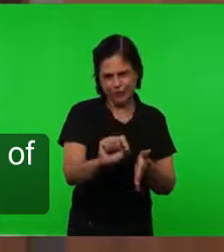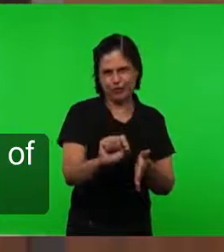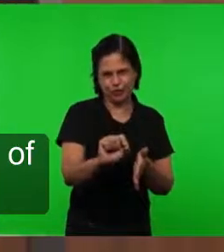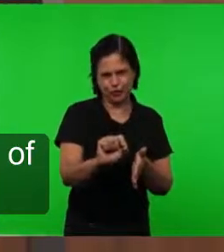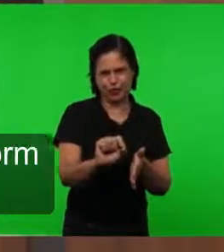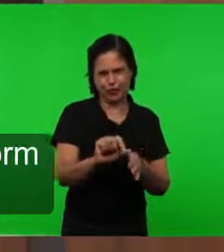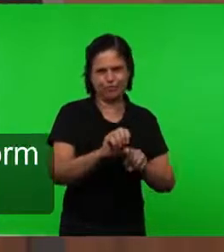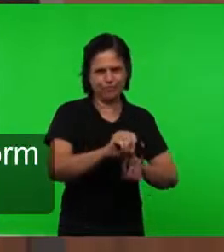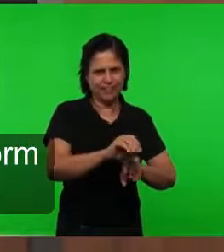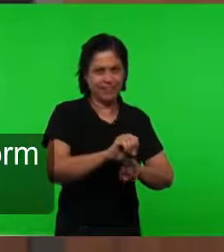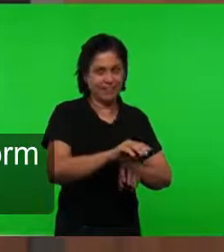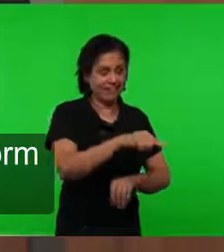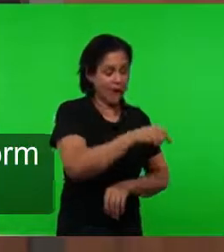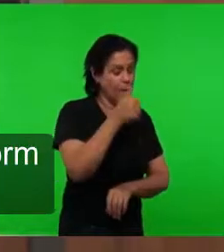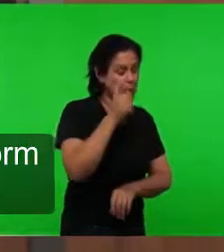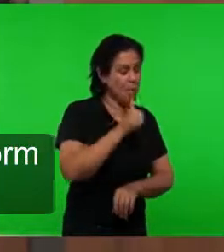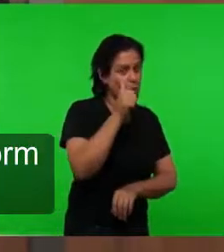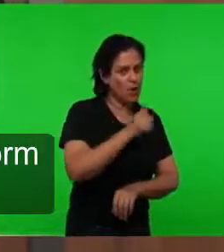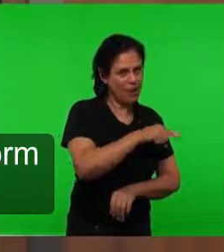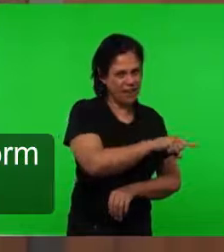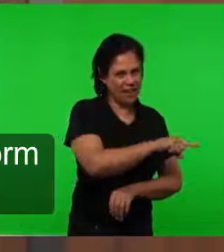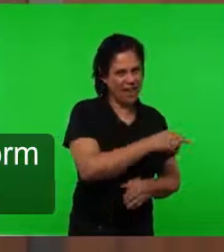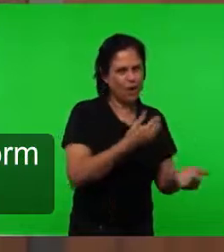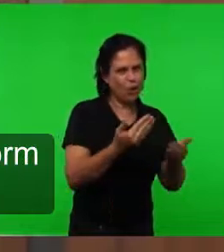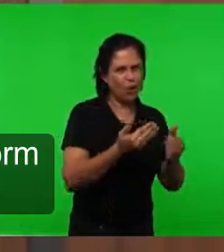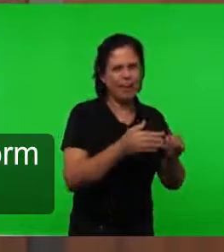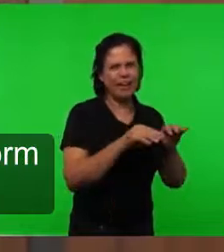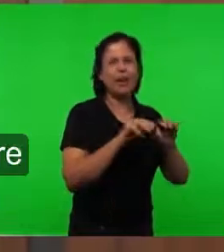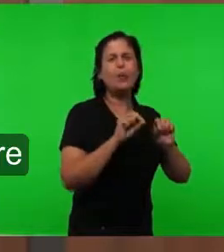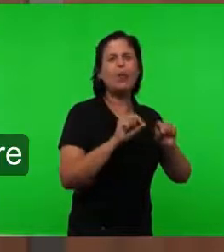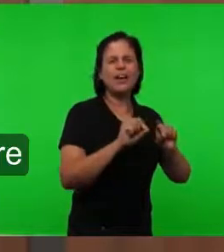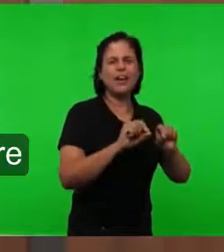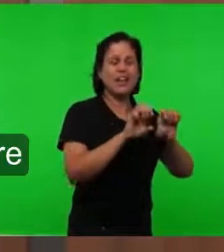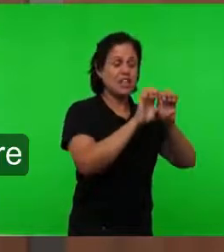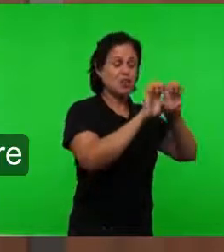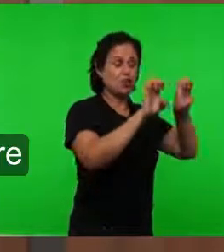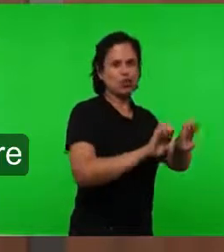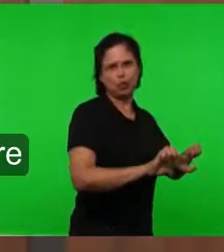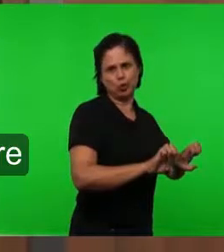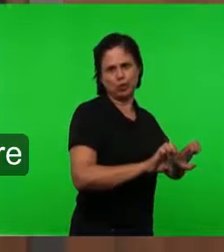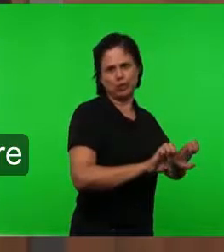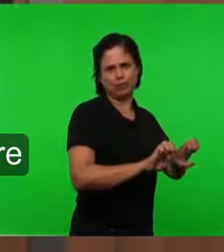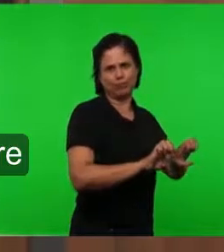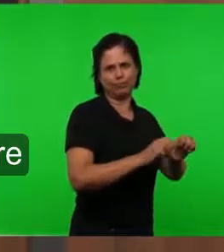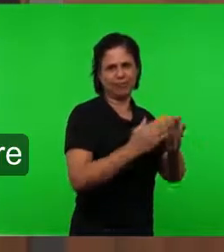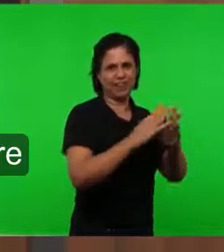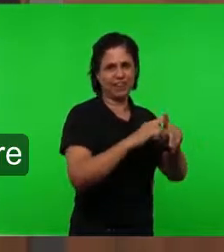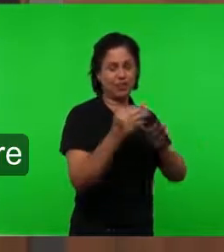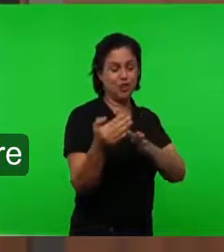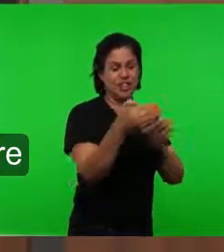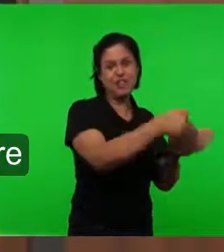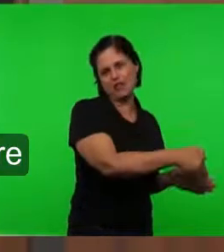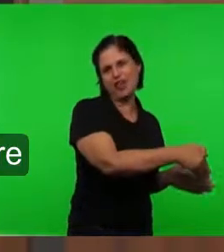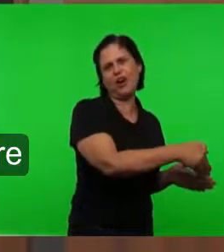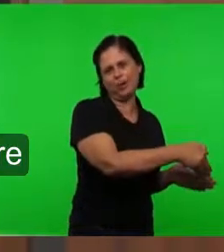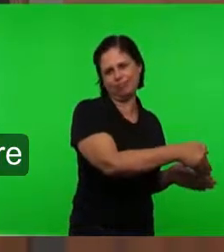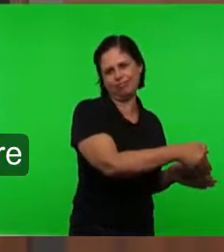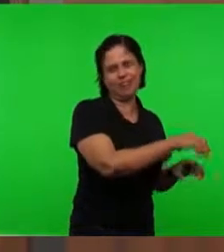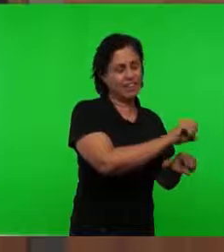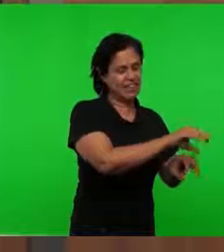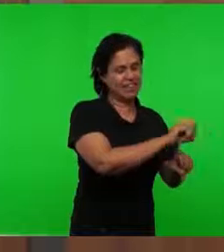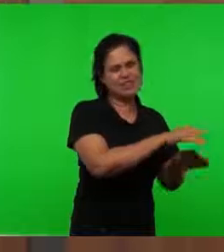ensino Dessa mulher Ou seja Essa estrutura Na forma De uma igreja infiel Como são Esses ensinos